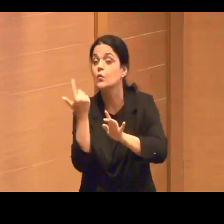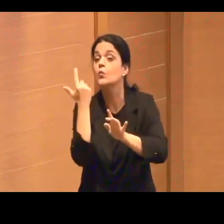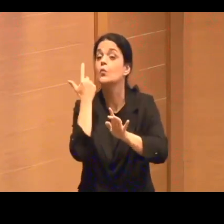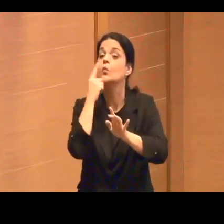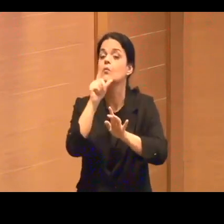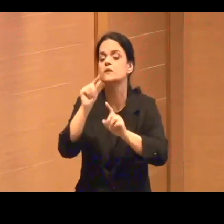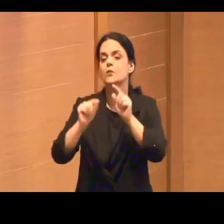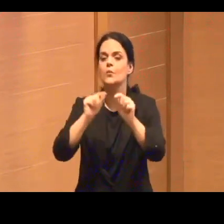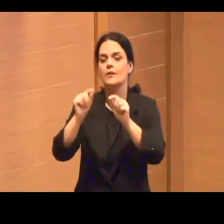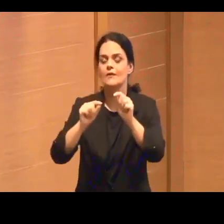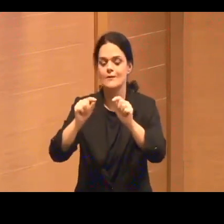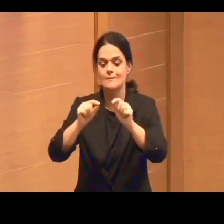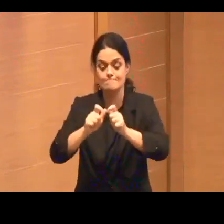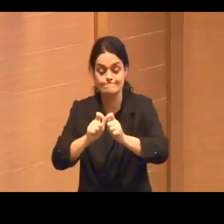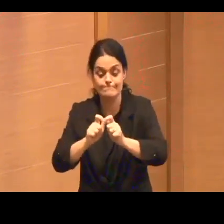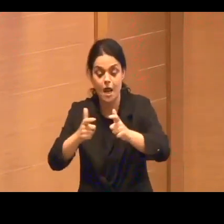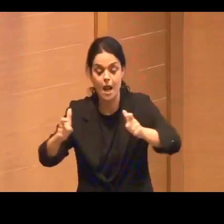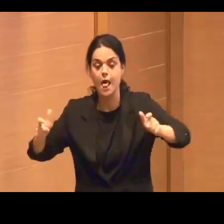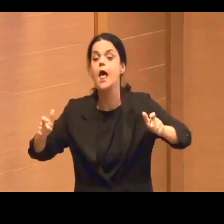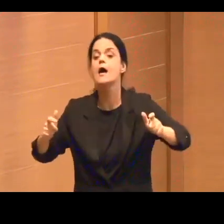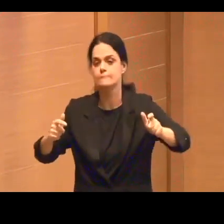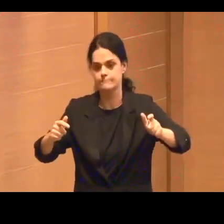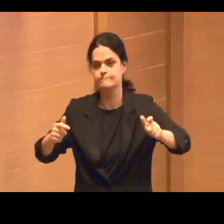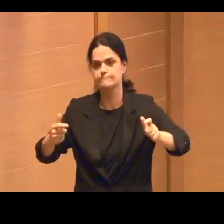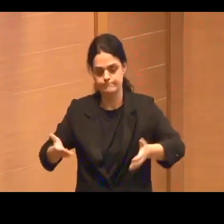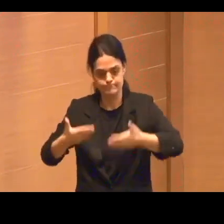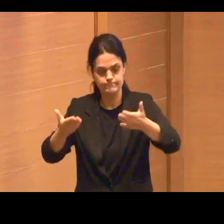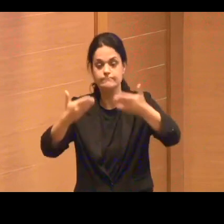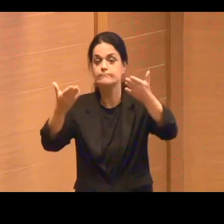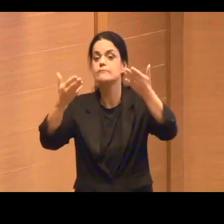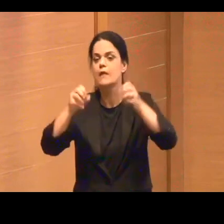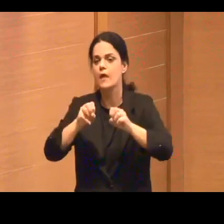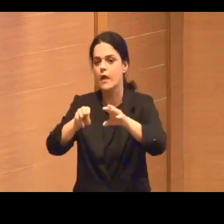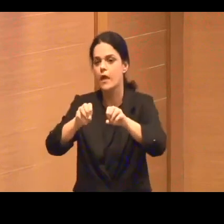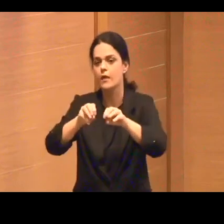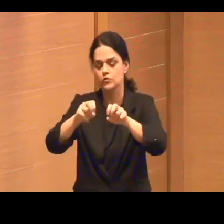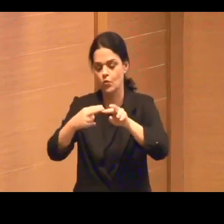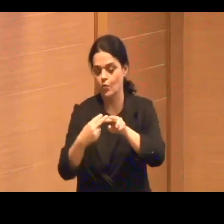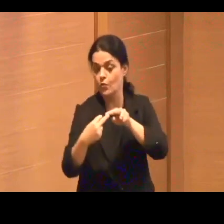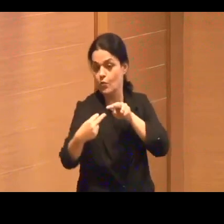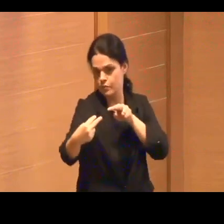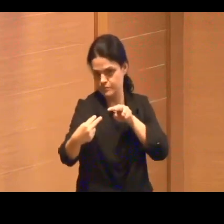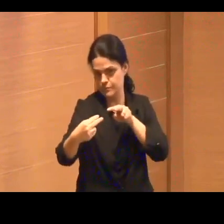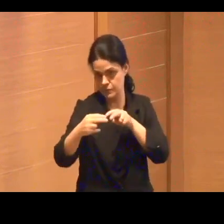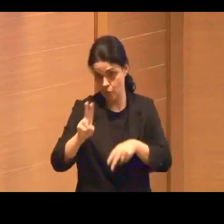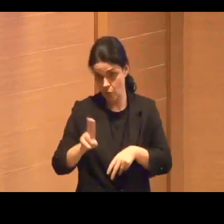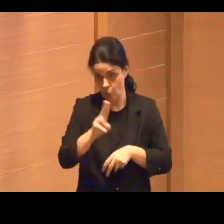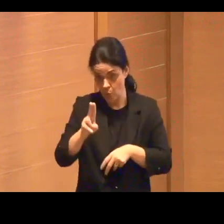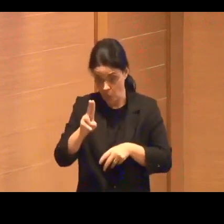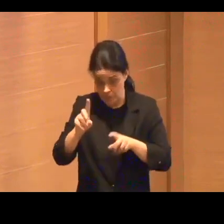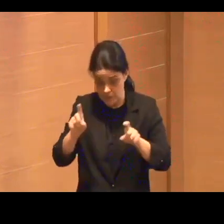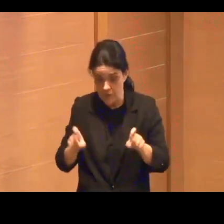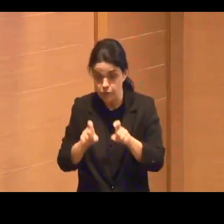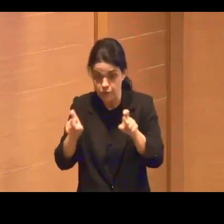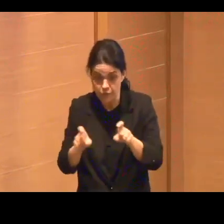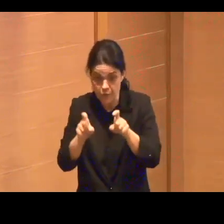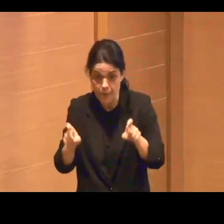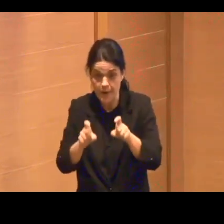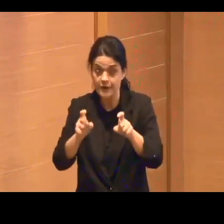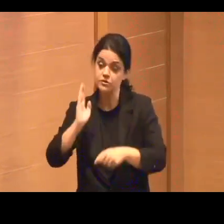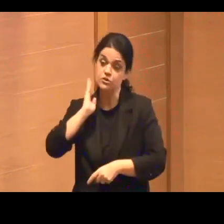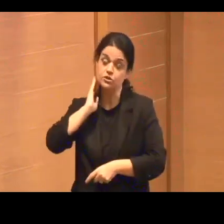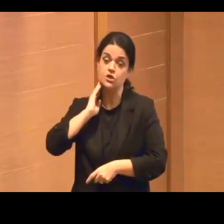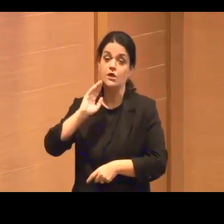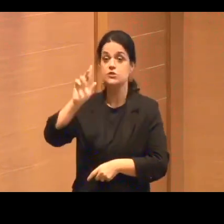distância do nosso país. Uma concepção de uso da informática na educação. Gente, o Chate GPT inaugura